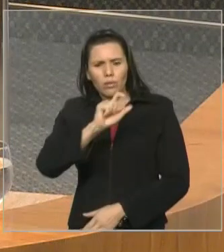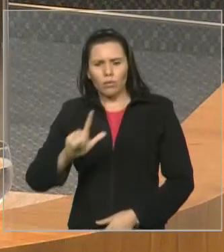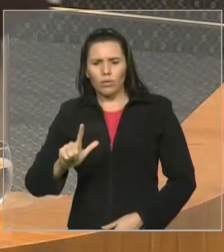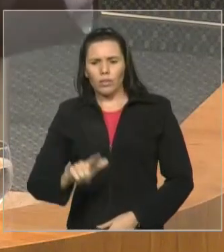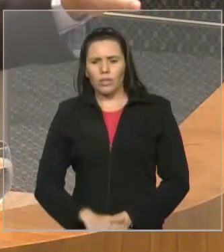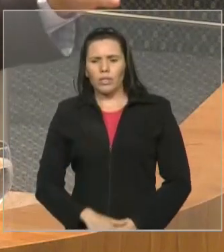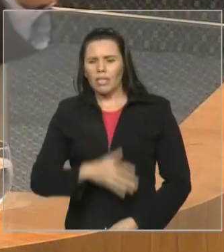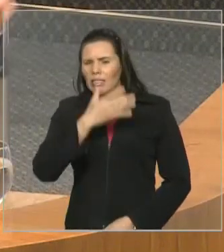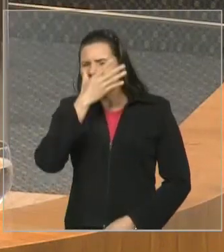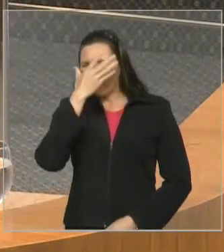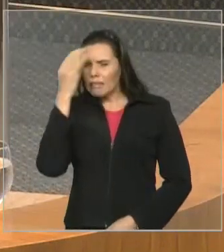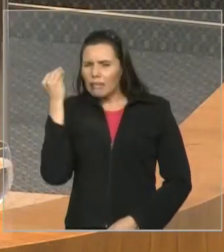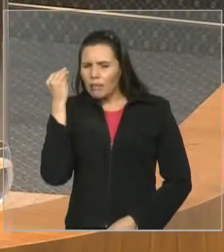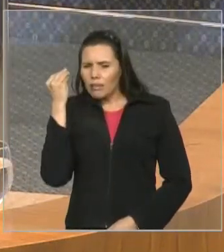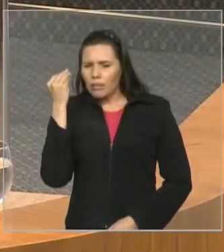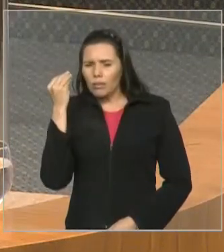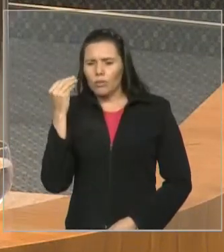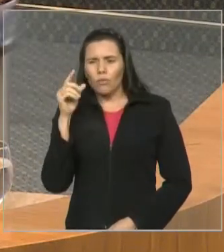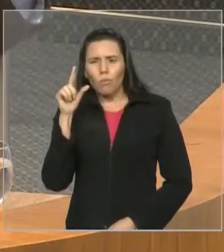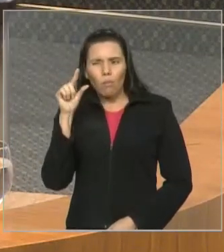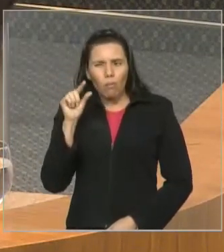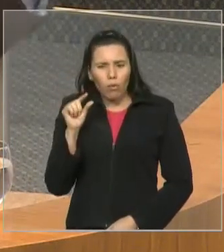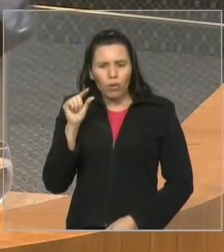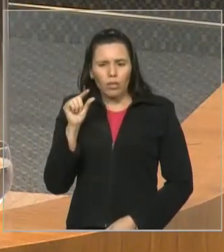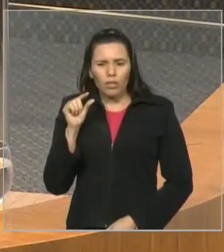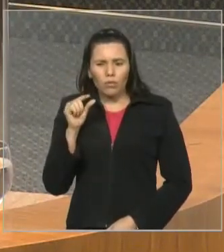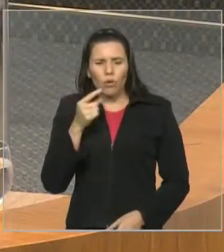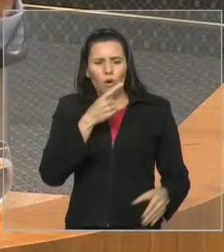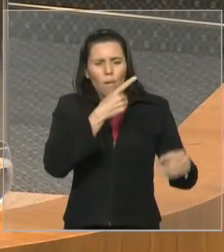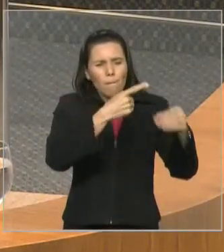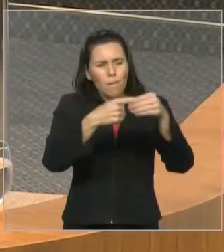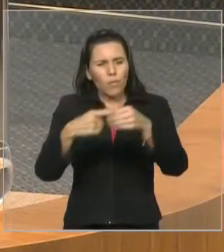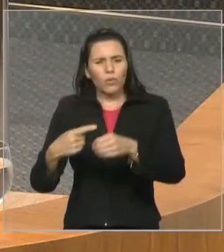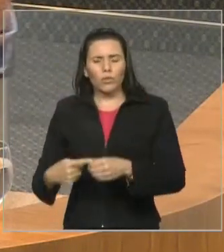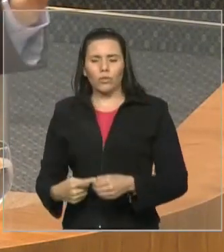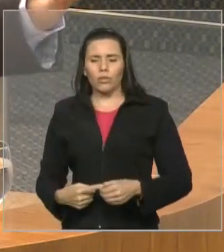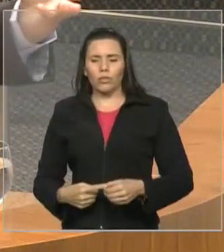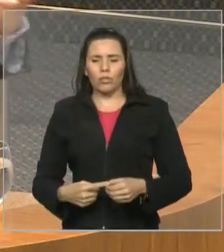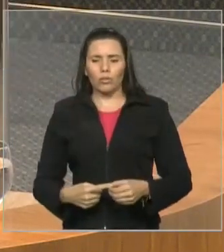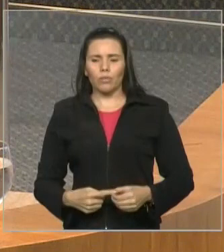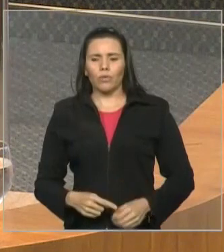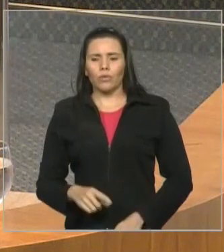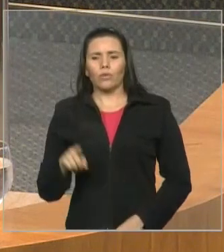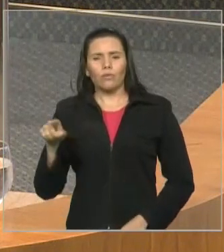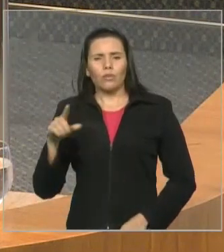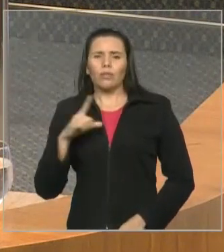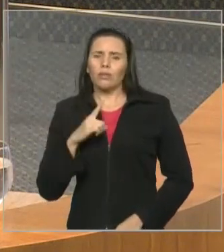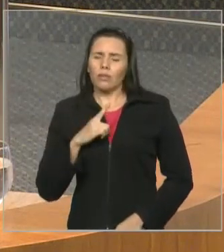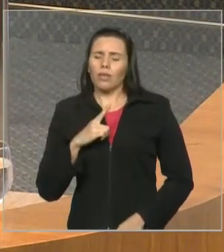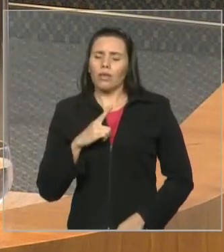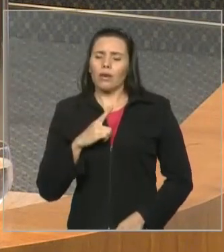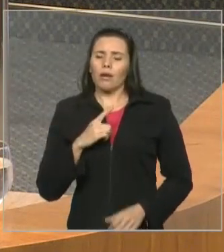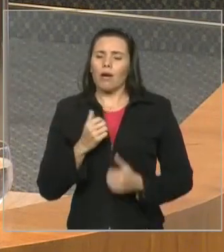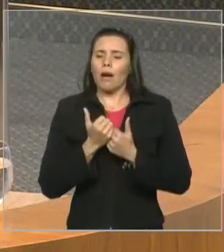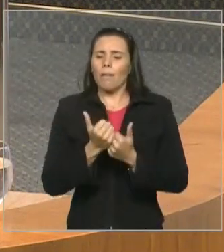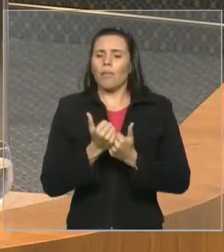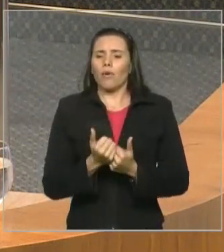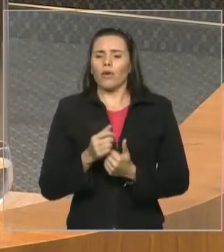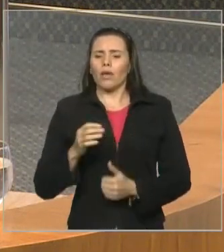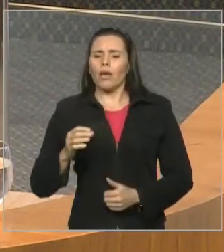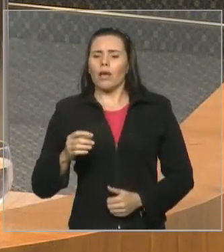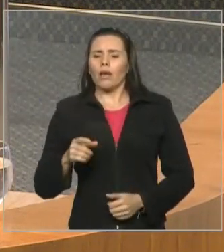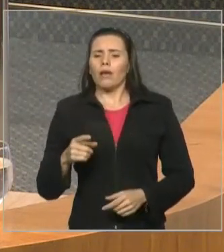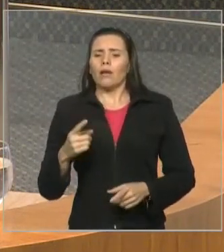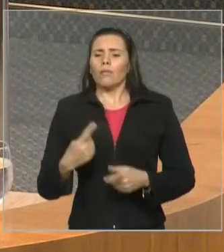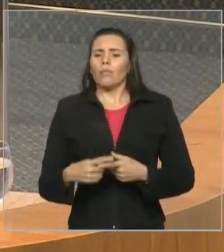Esquece um pouquinho outros municípios que você tem apoio os mais distantes, porque esse você vai